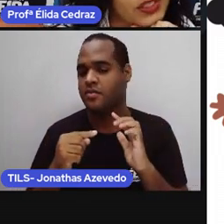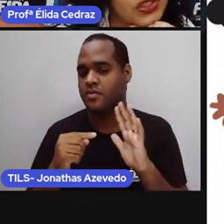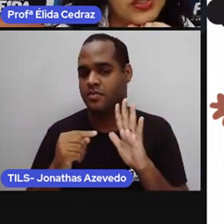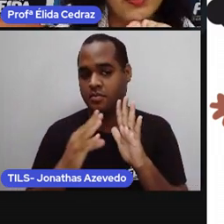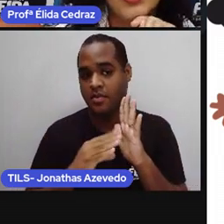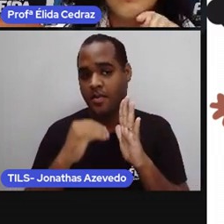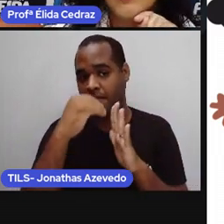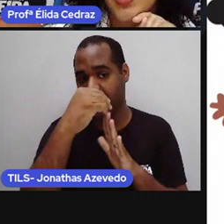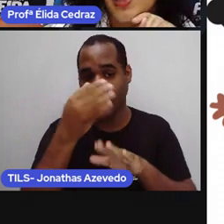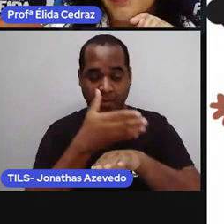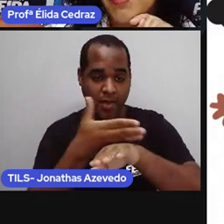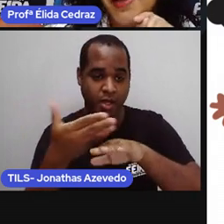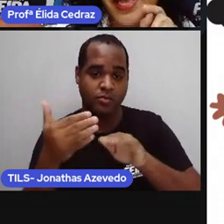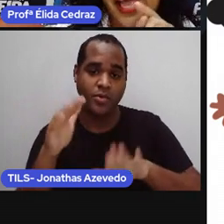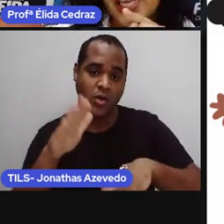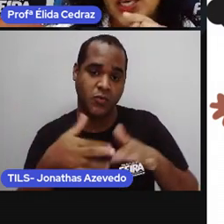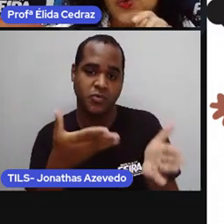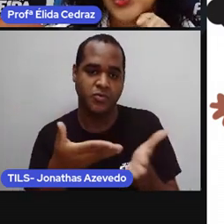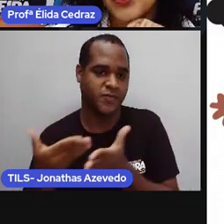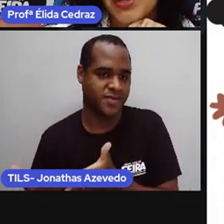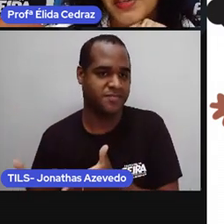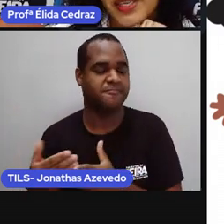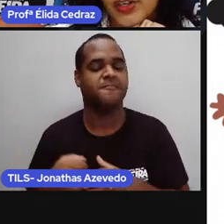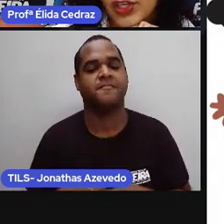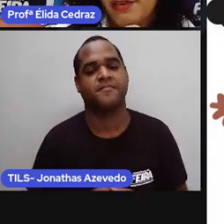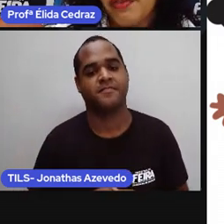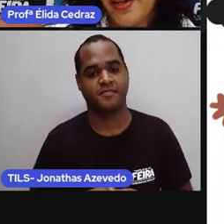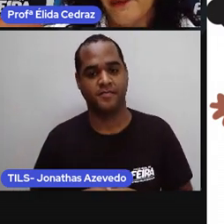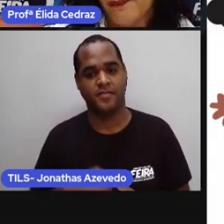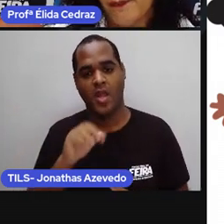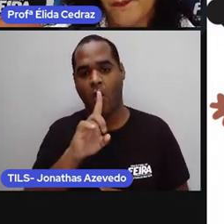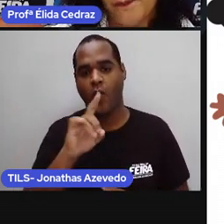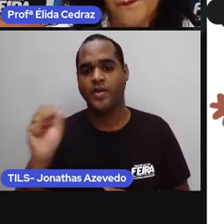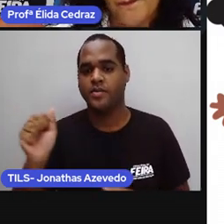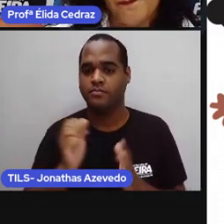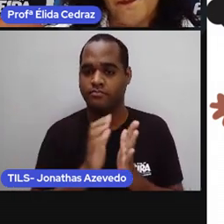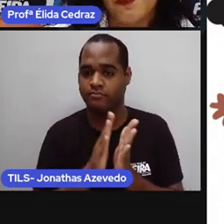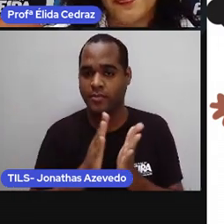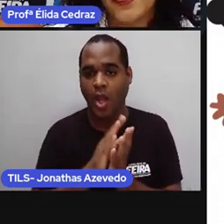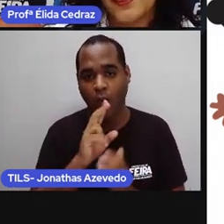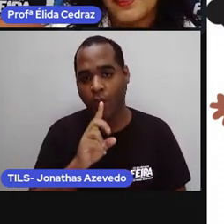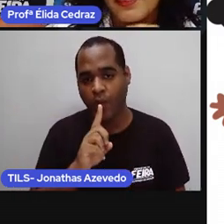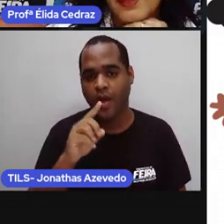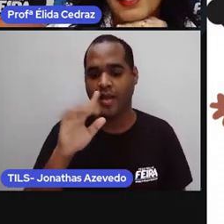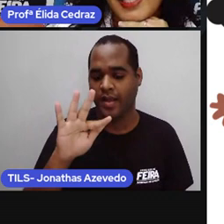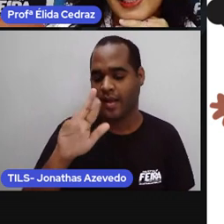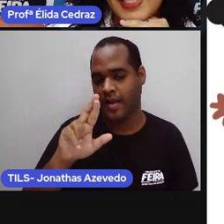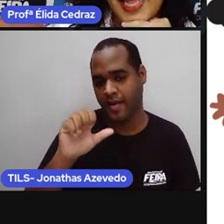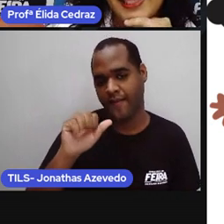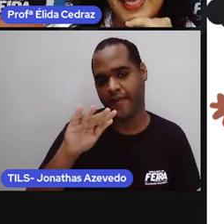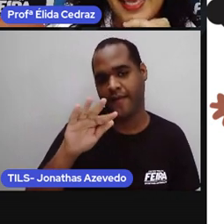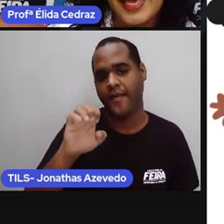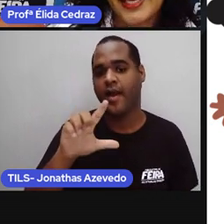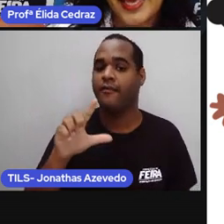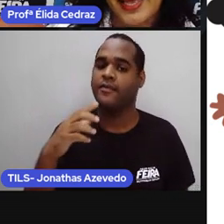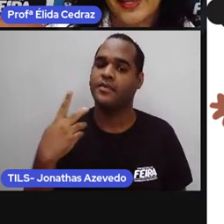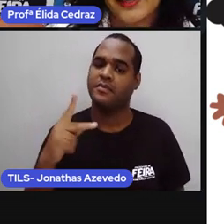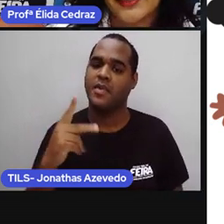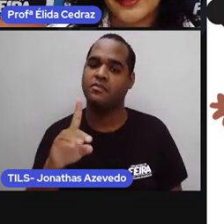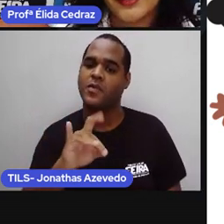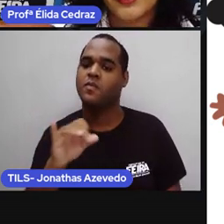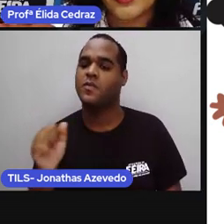no convite. A própria marca ali o dia do aniversário de Rafael. Que data é